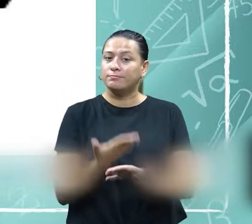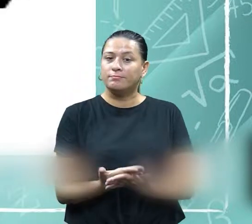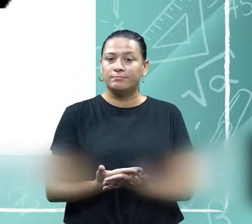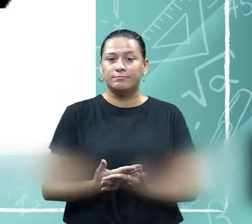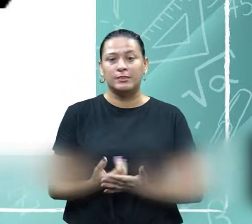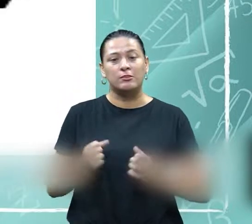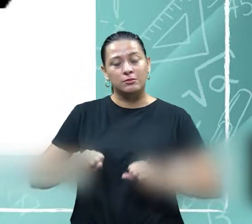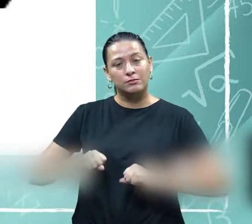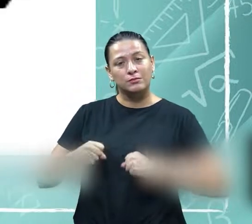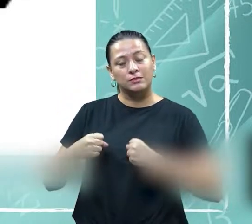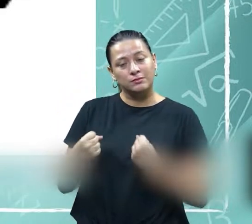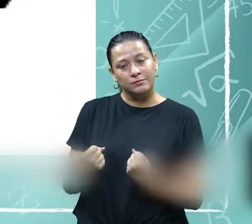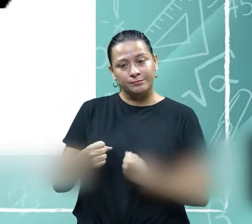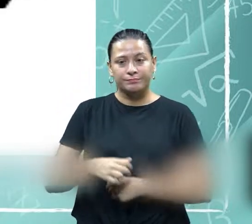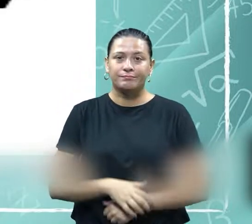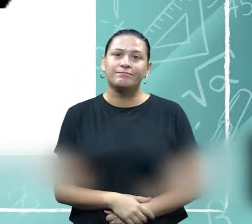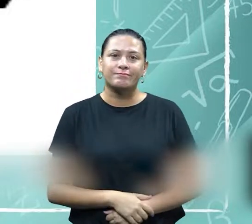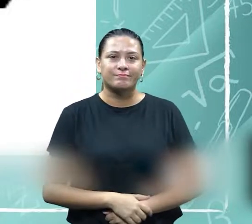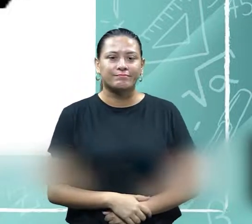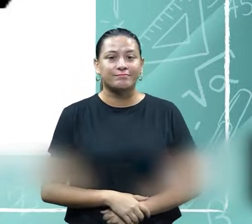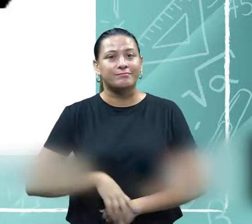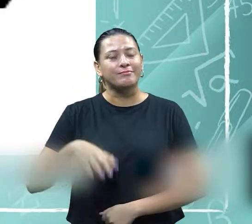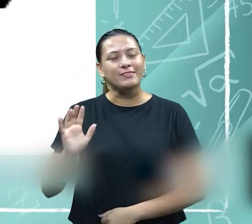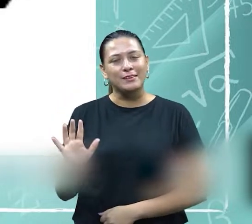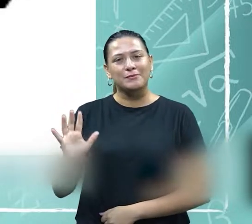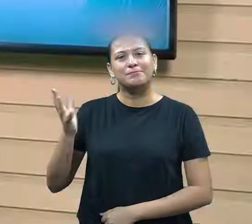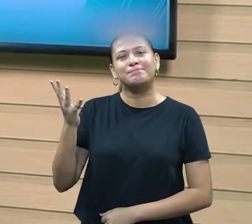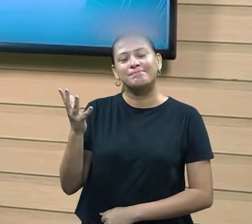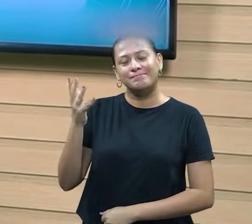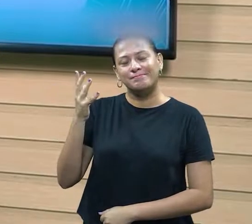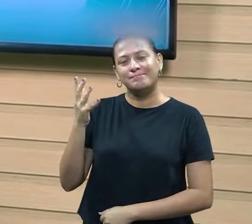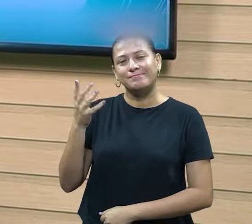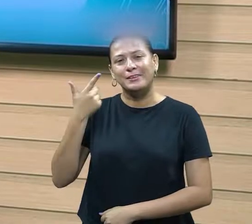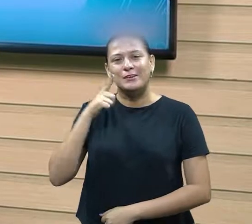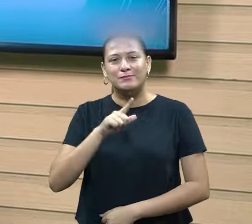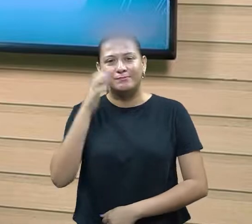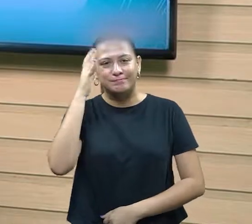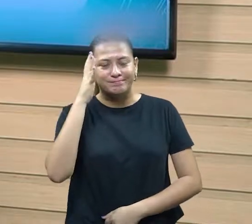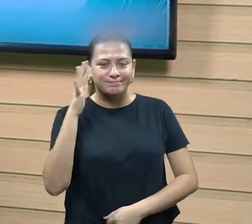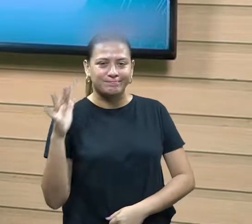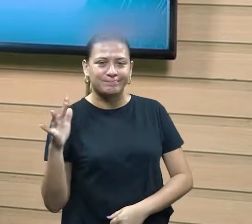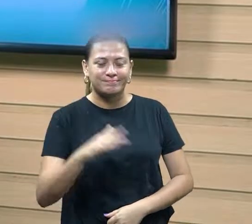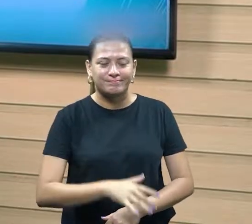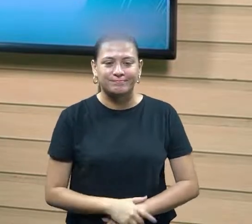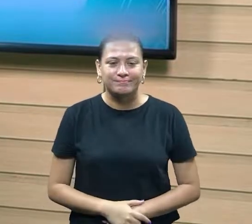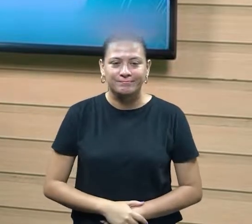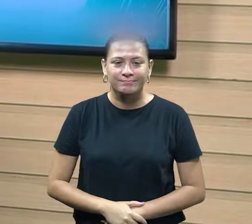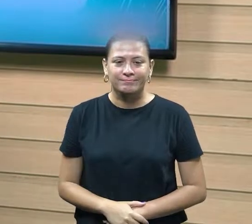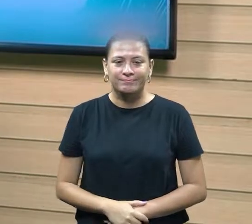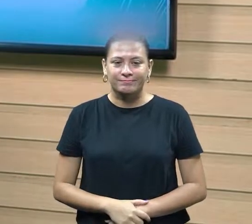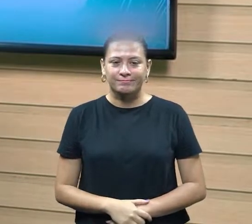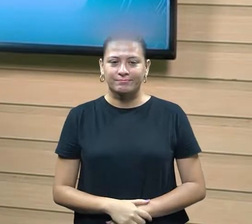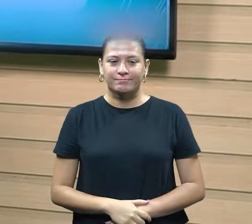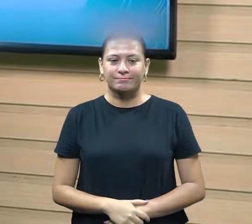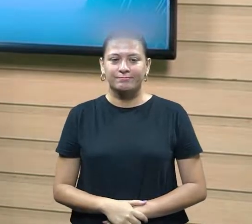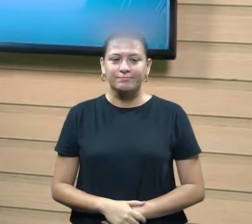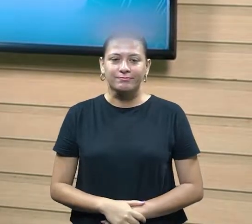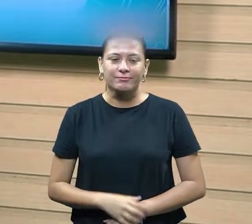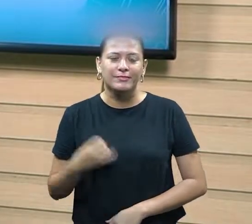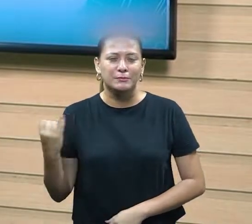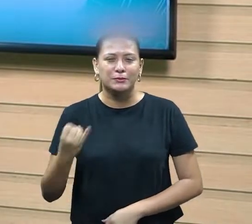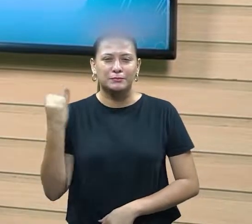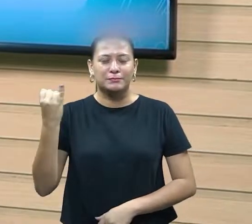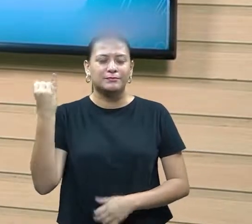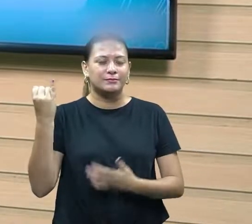e dedicar-se para poder estar realizando o nosso sonho. muito interessante realizar o nosso sonho. creio para